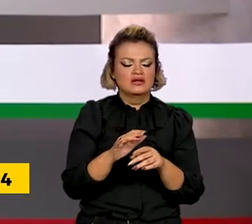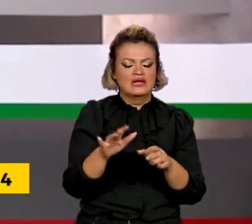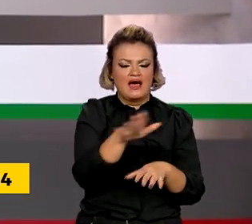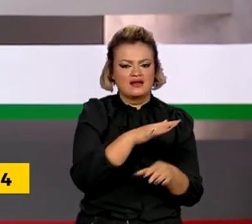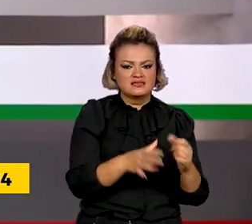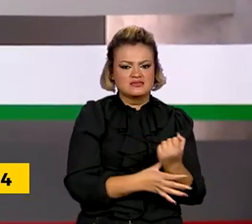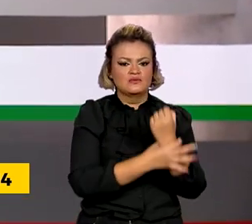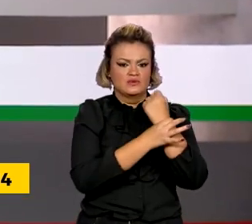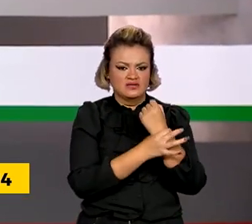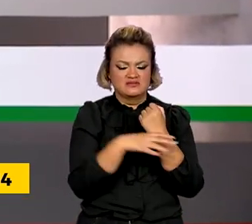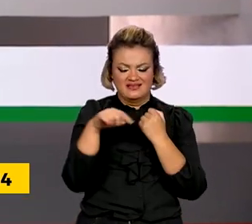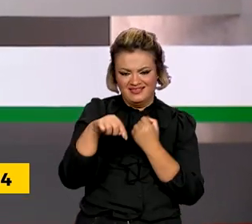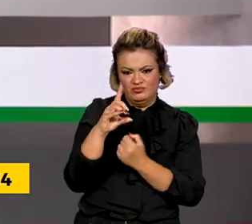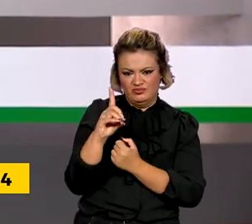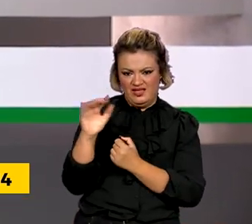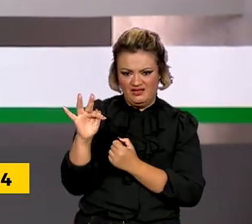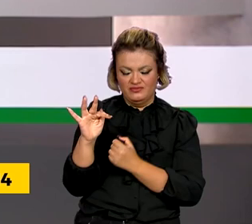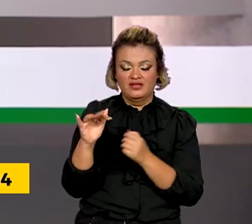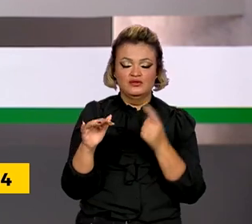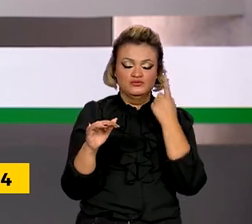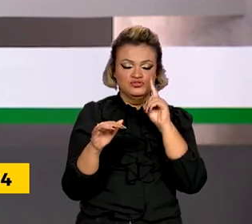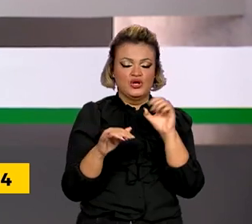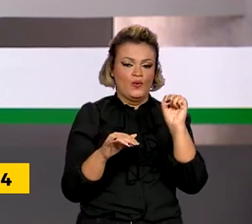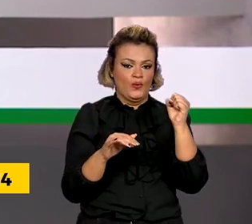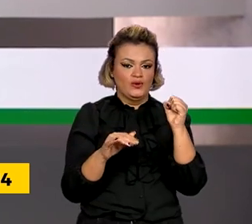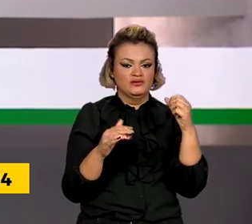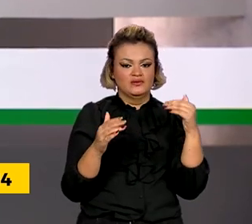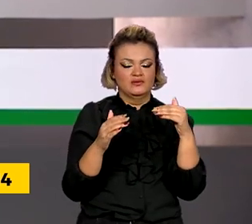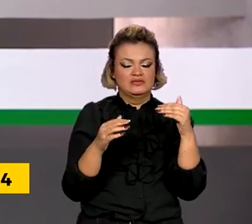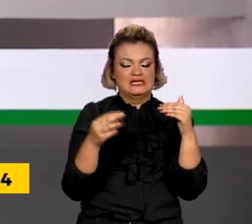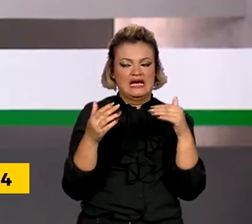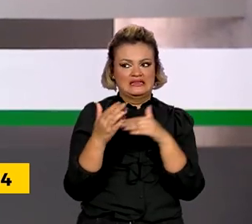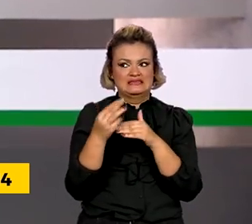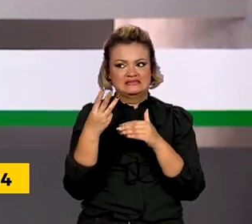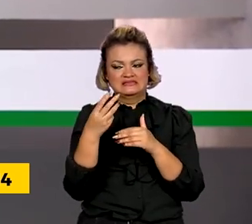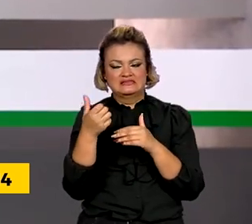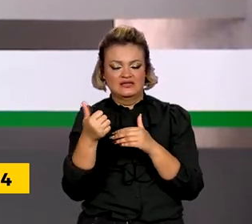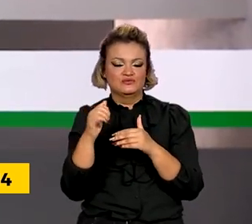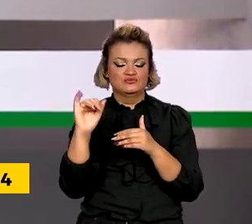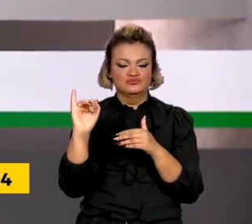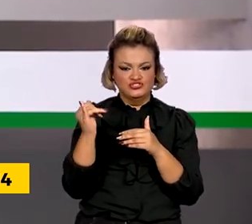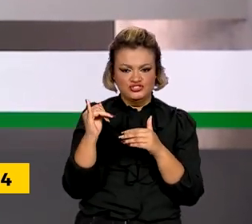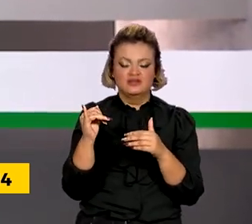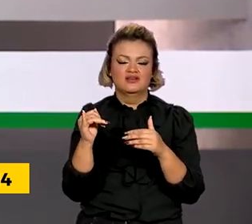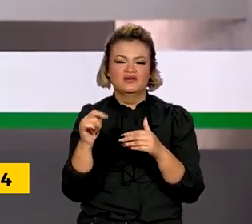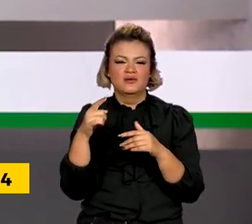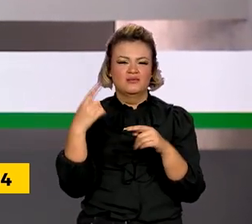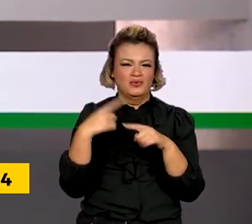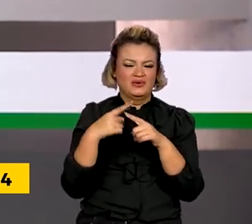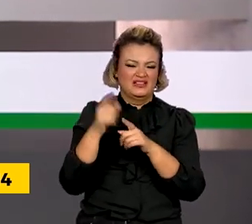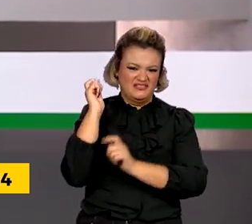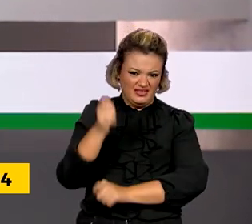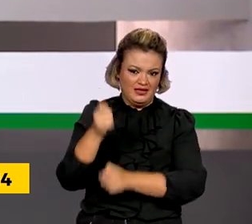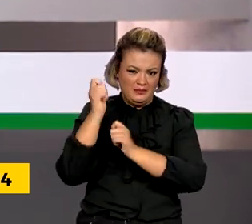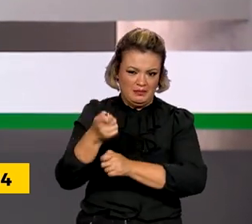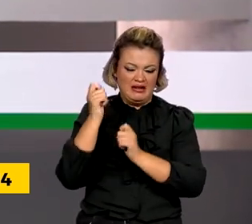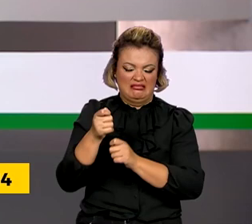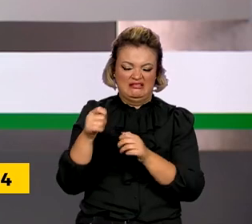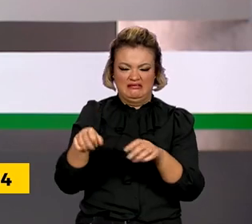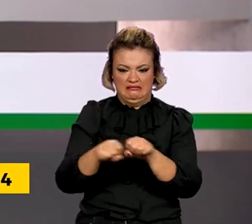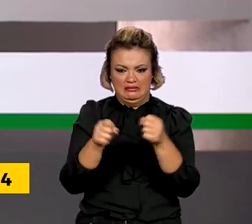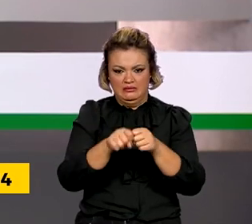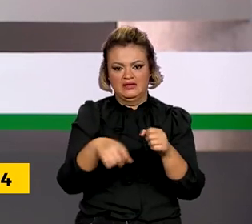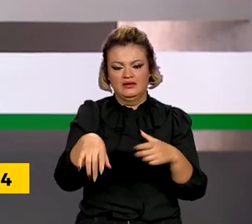Pública no DF entre 8 e 31 de janeiro deste ano, depois dos ataques aos prédios dos três poderes em